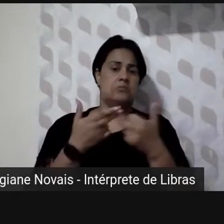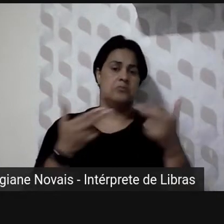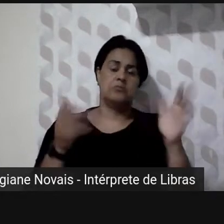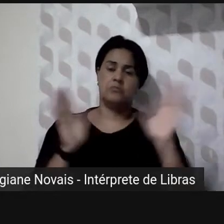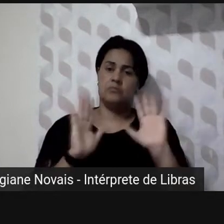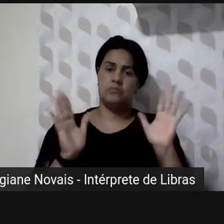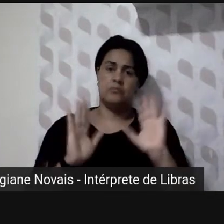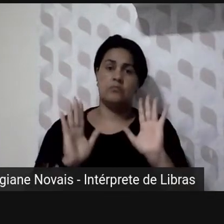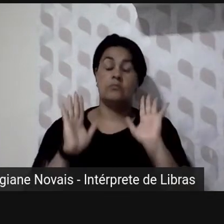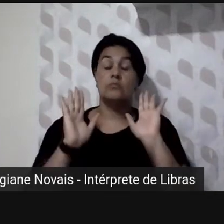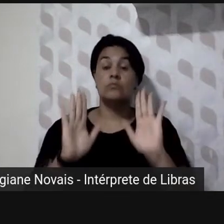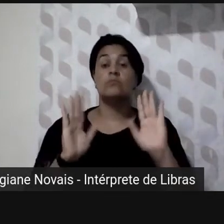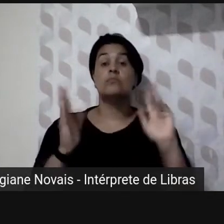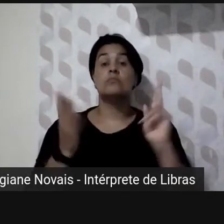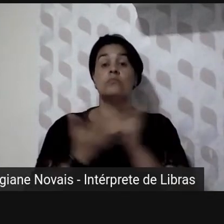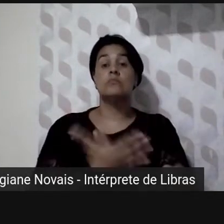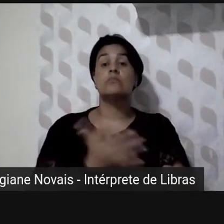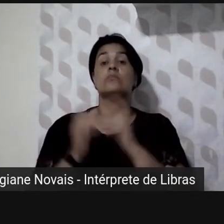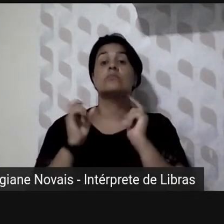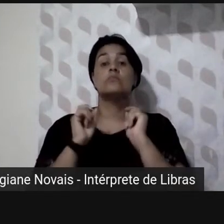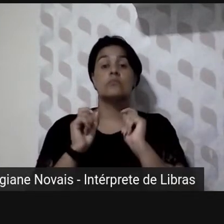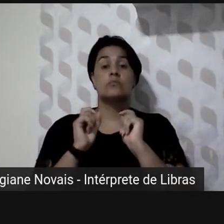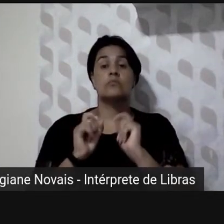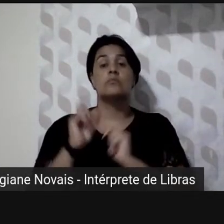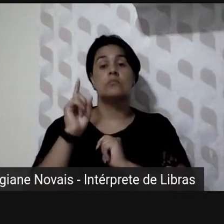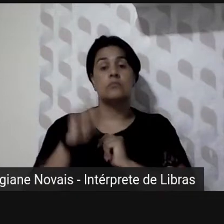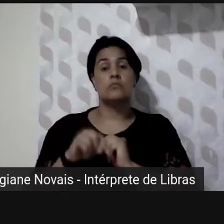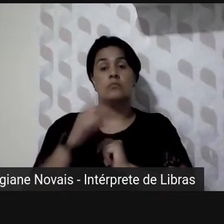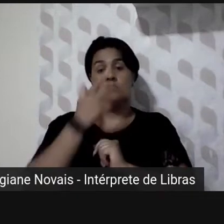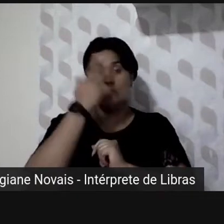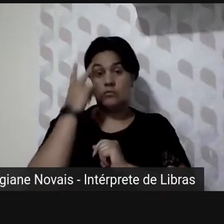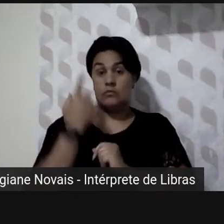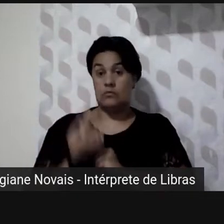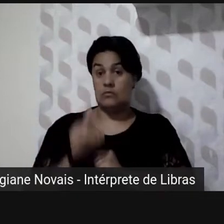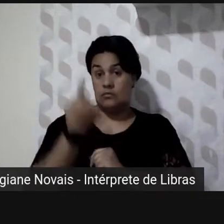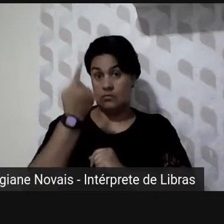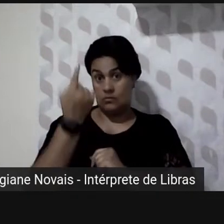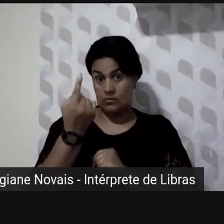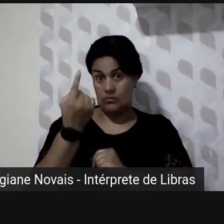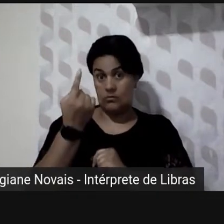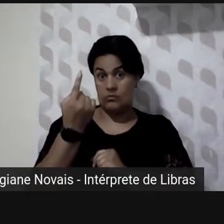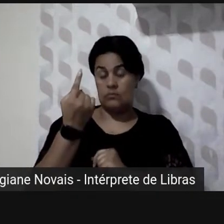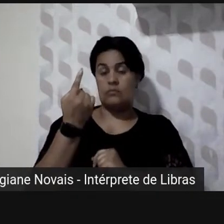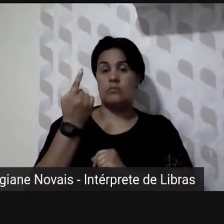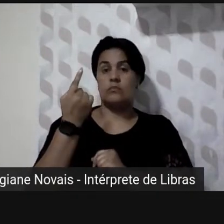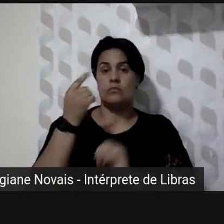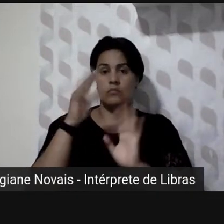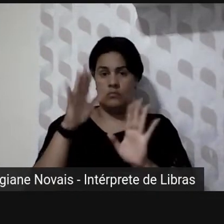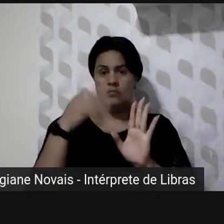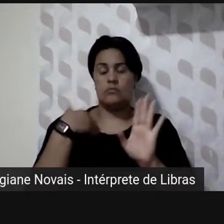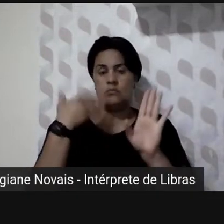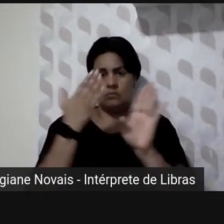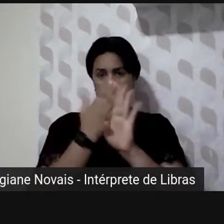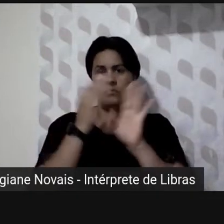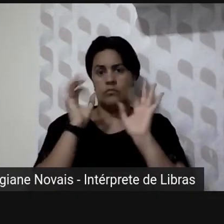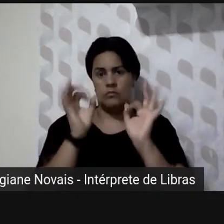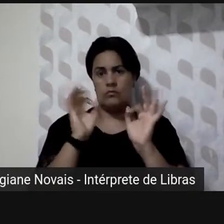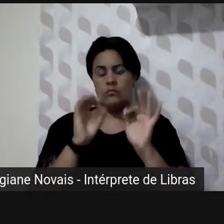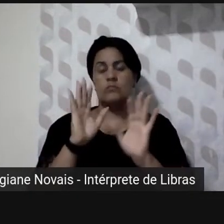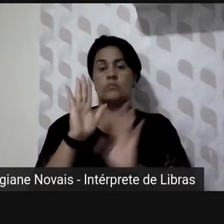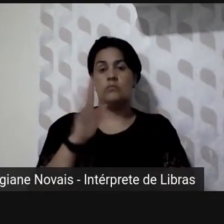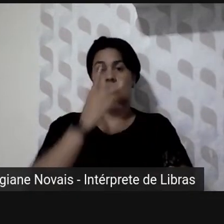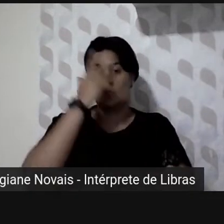que acaba acontecendo Fabiano é o contrário é alguém propor eu consegui identificar isso isso aparece no livro é o